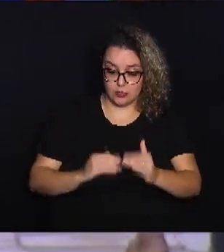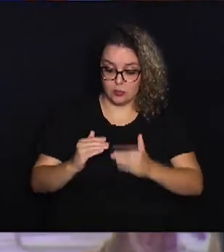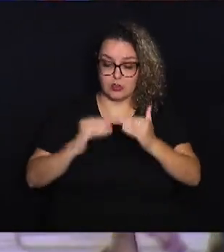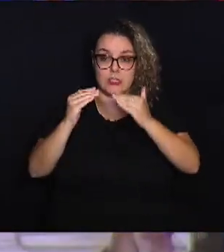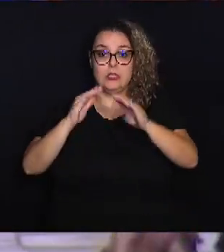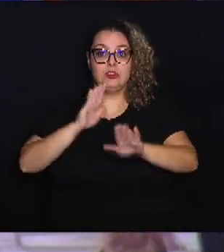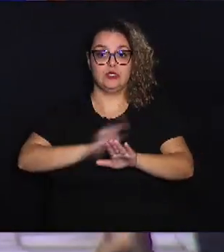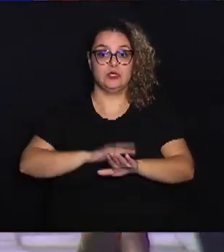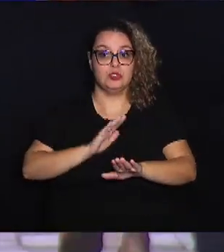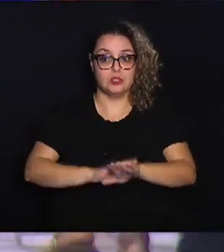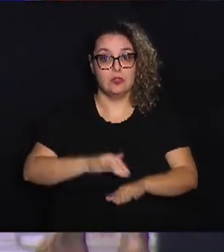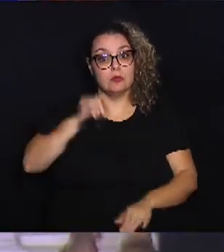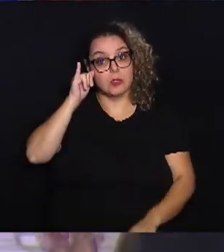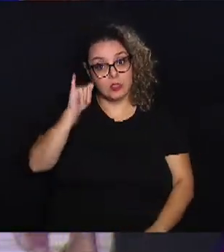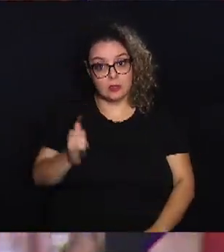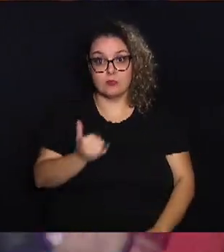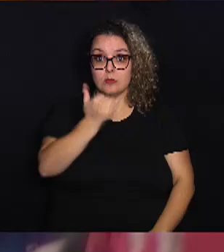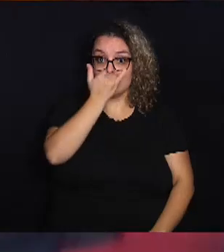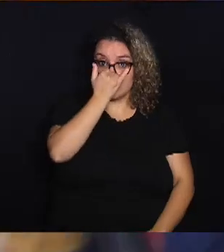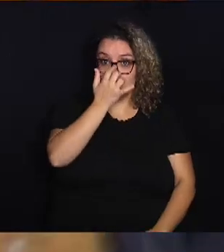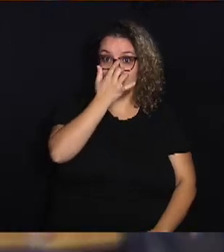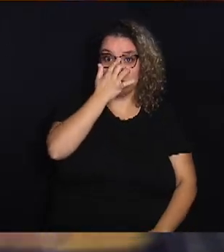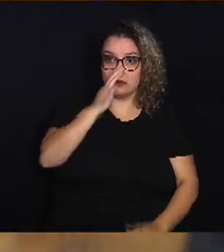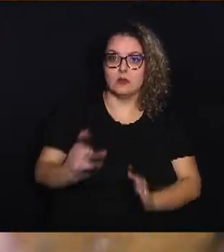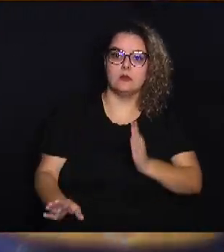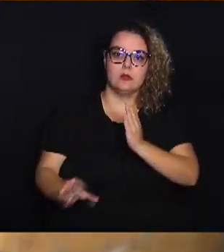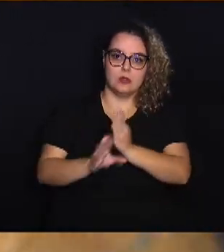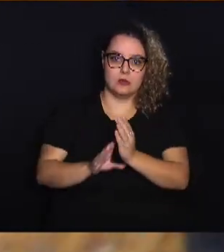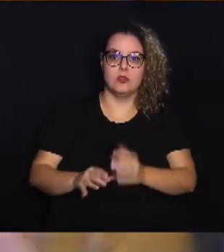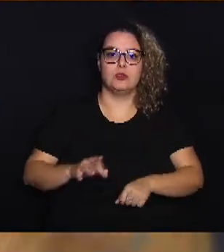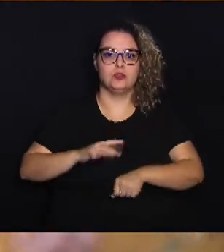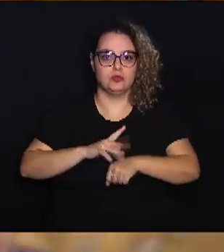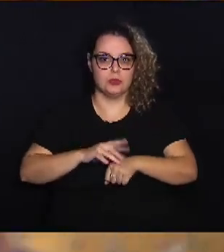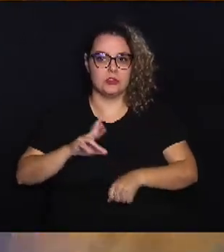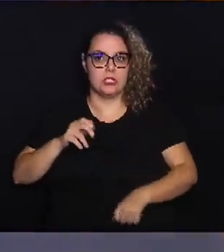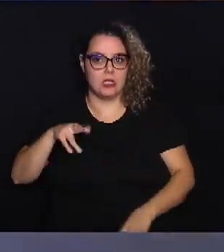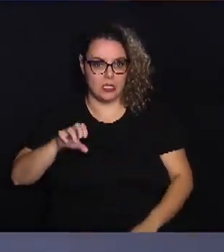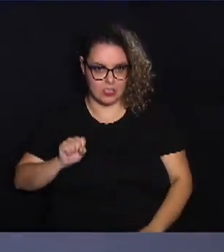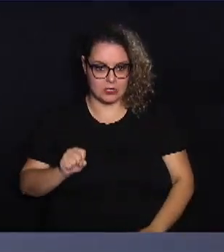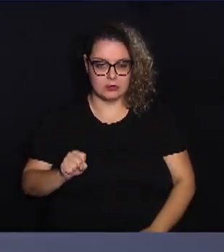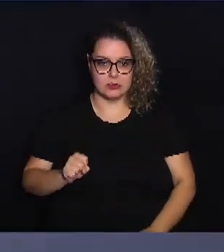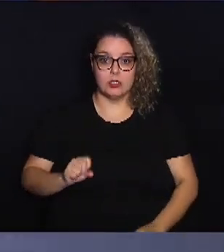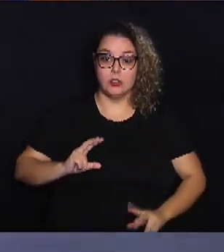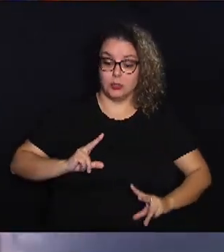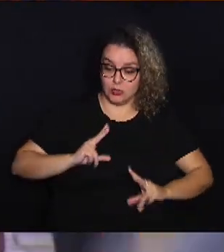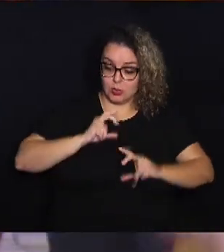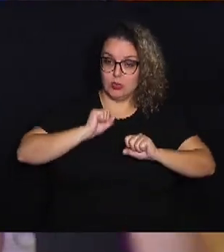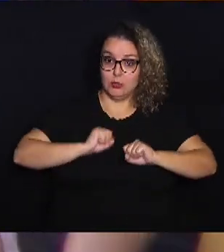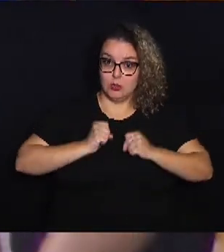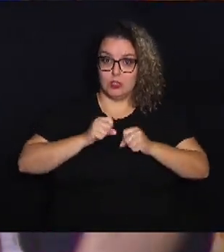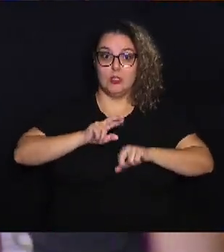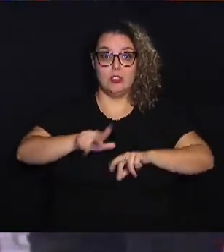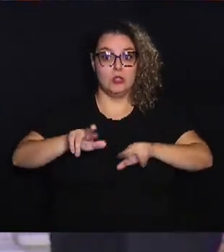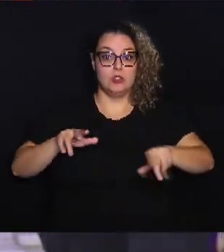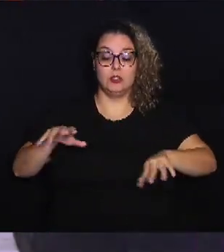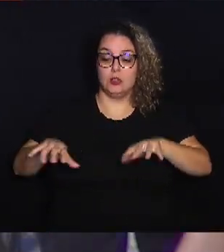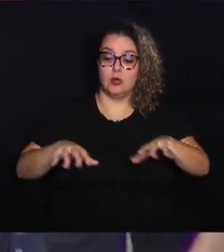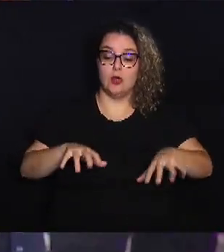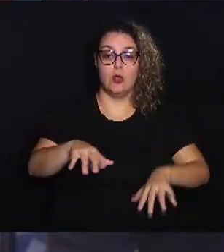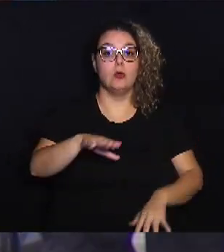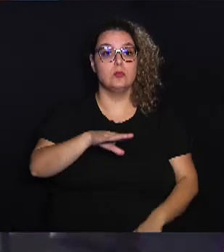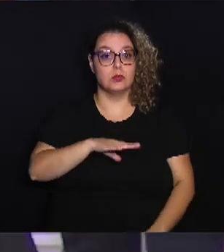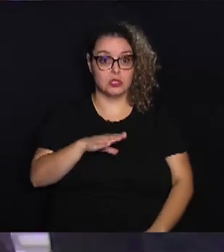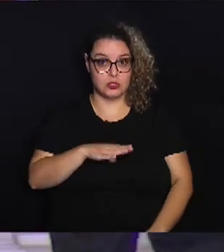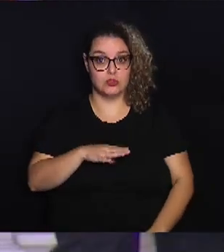ações de prevenção e identificação de doenças raras, unindo esforços de diferentes órgãos municipais,